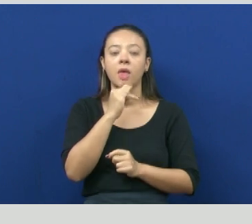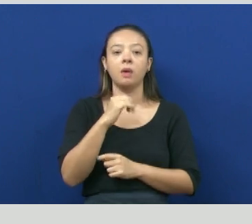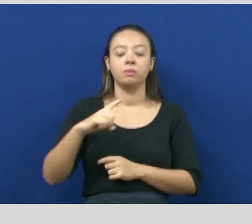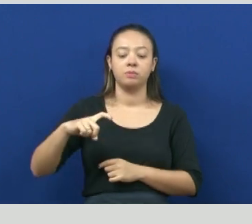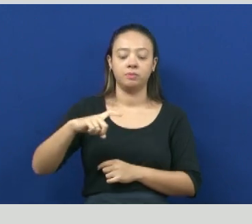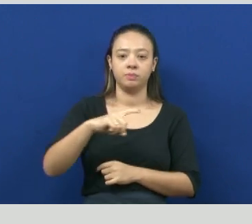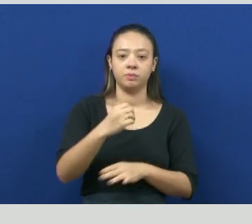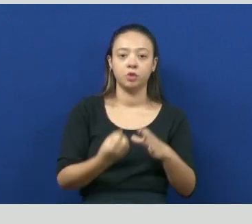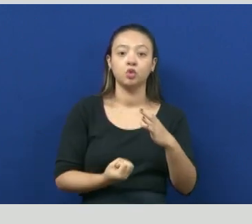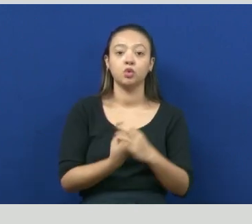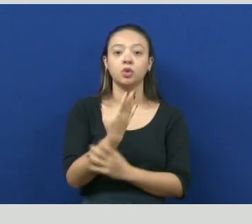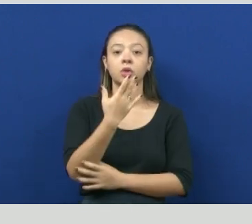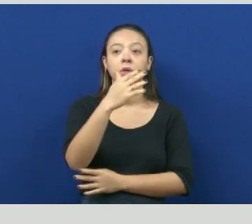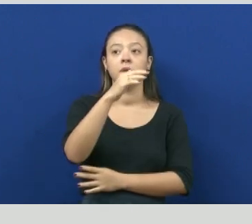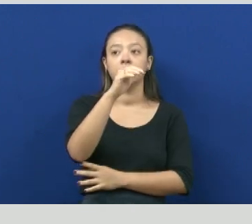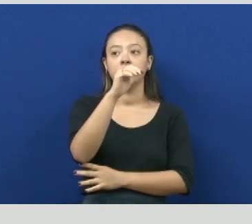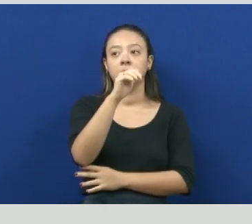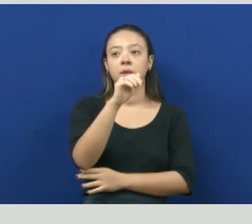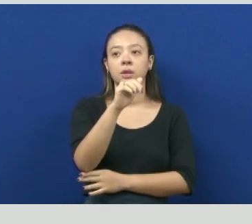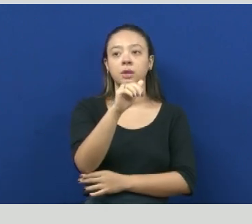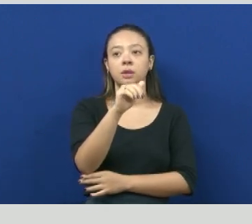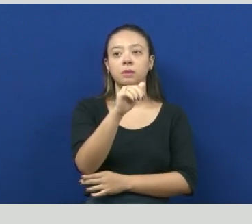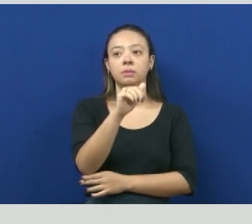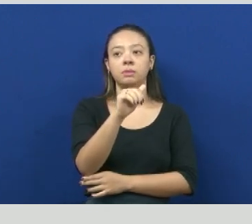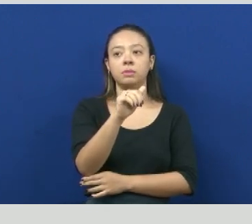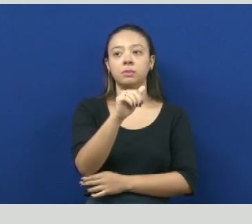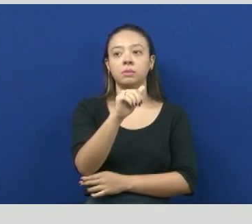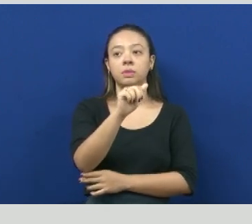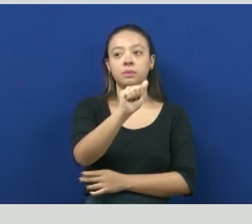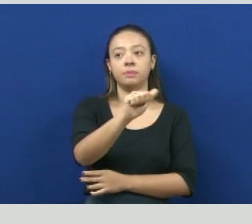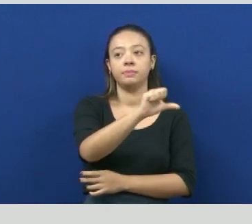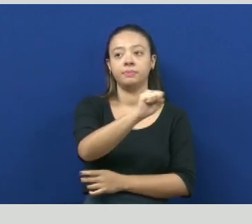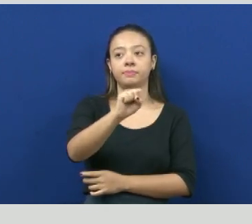que nós também vamos chamar de bipartição ou sissiparidade.